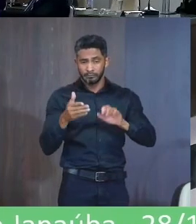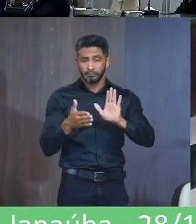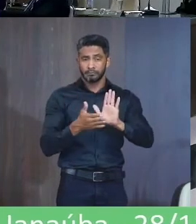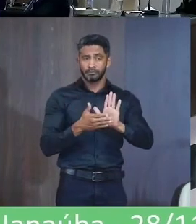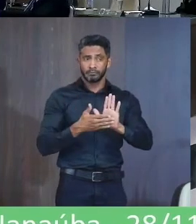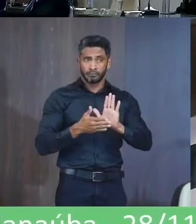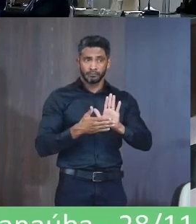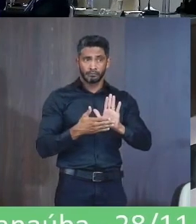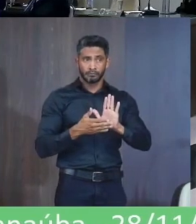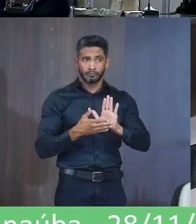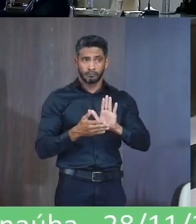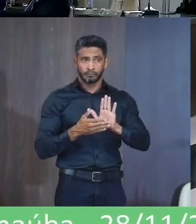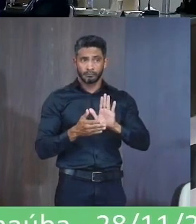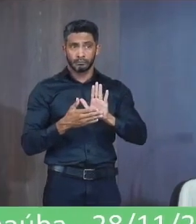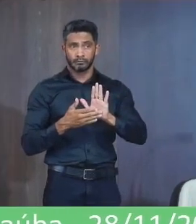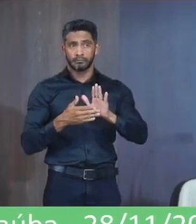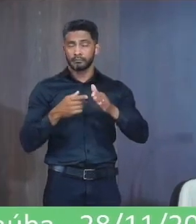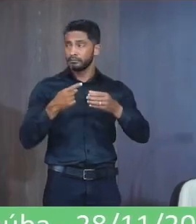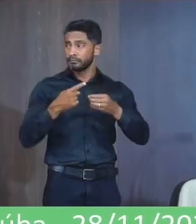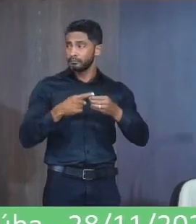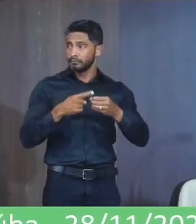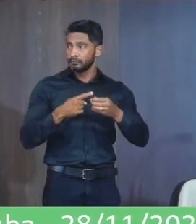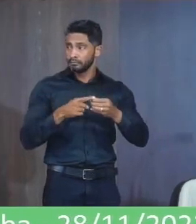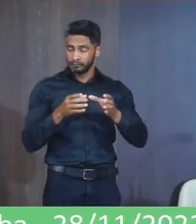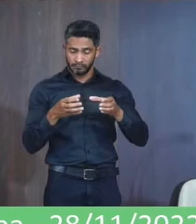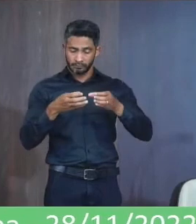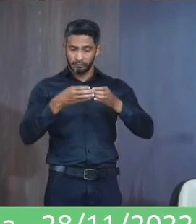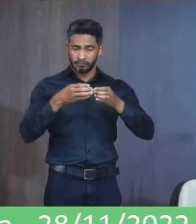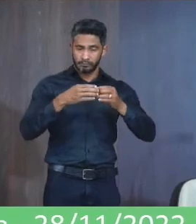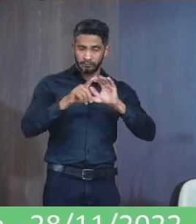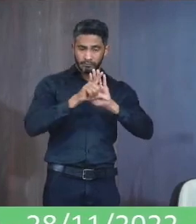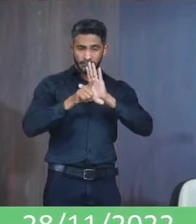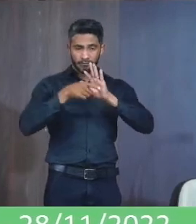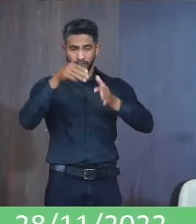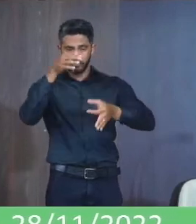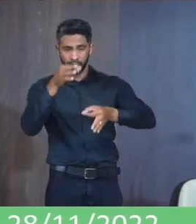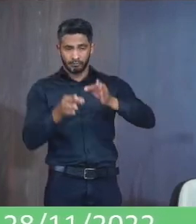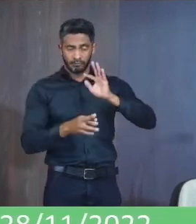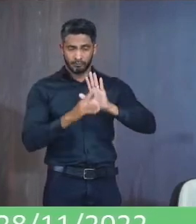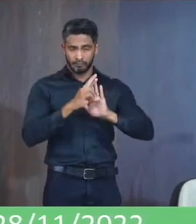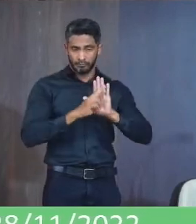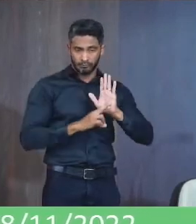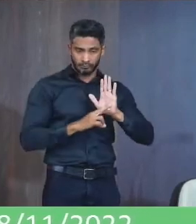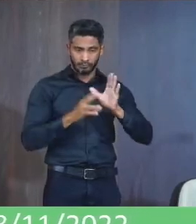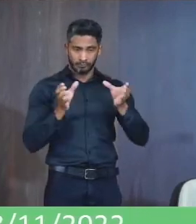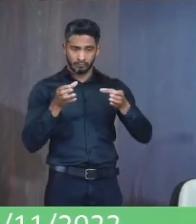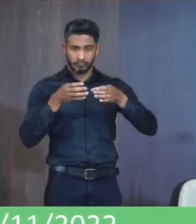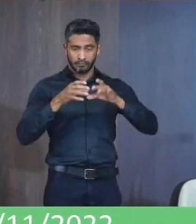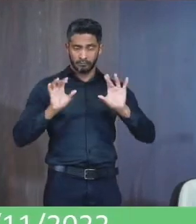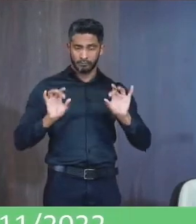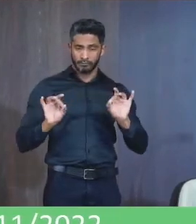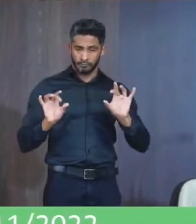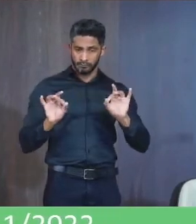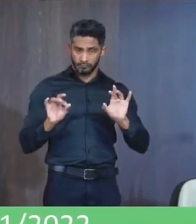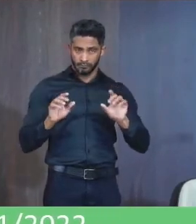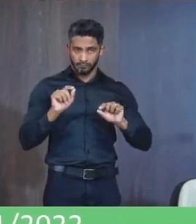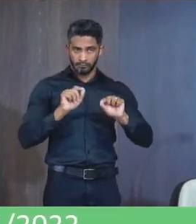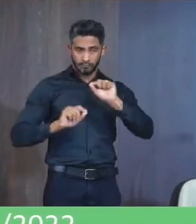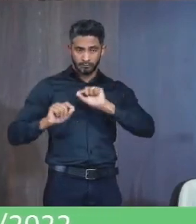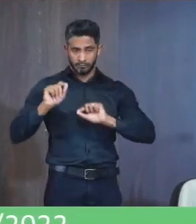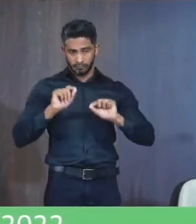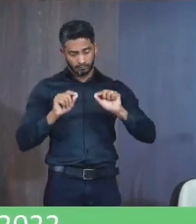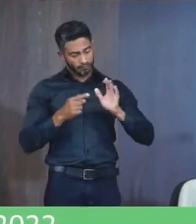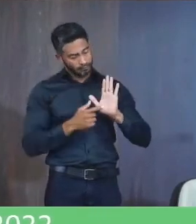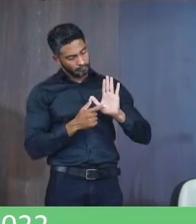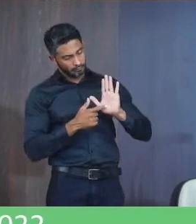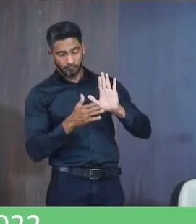proposição Quando emitidos Pela comissão De legislação Justiça Redação Pela comissão Especial Que aprecia